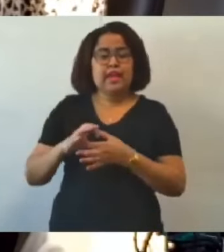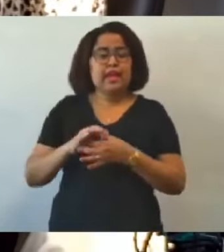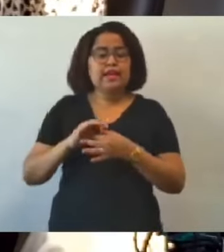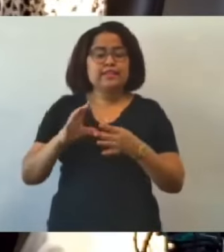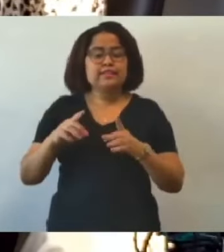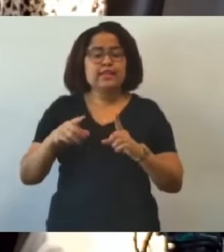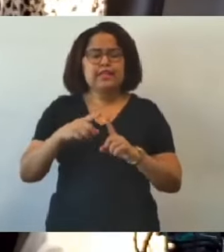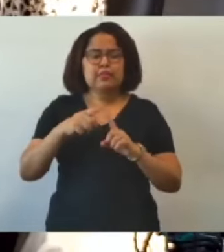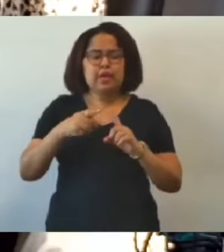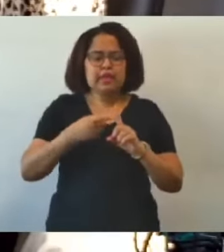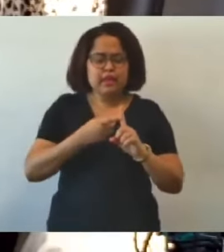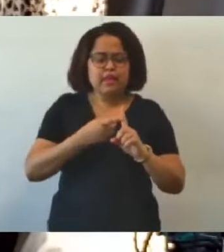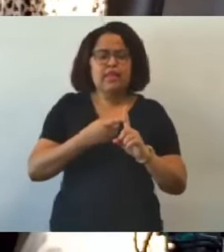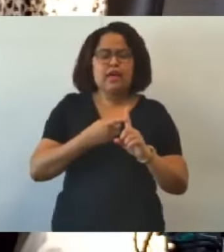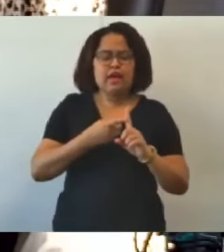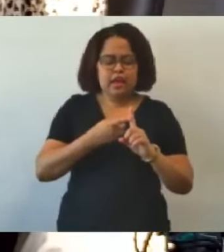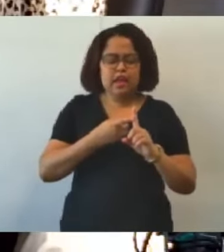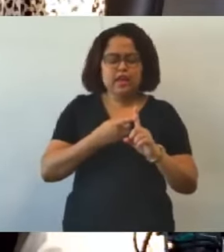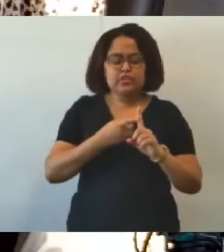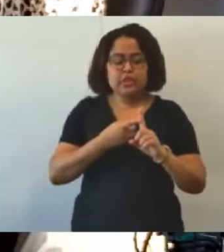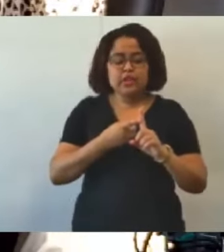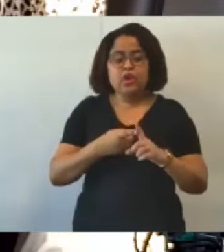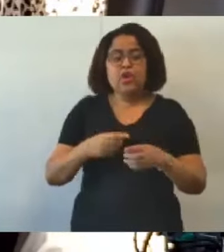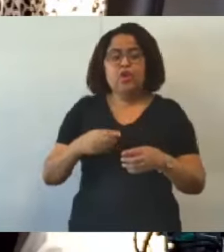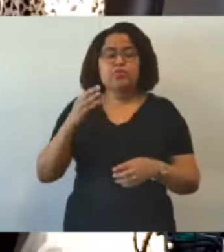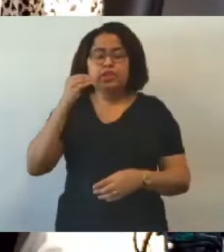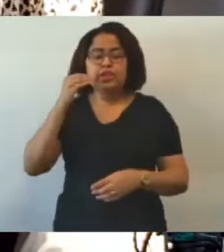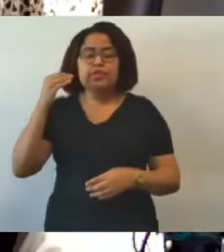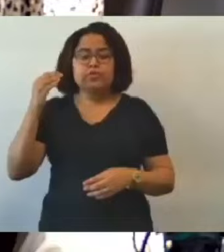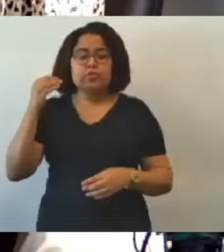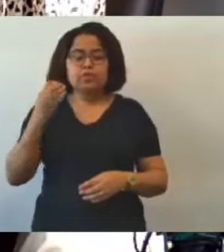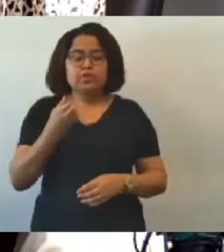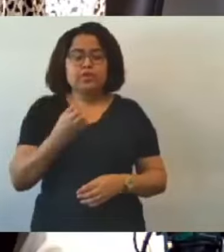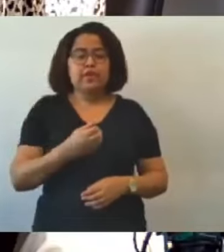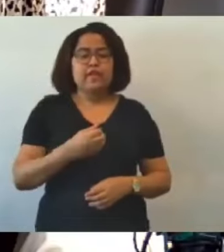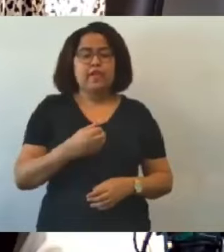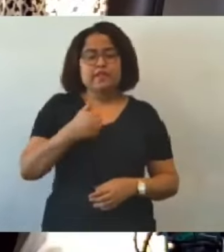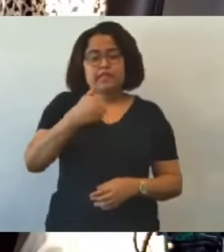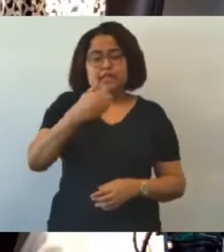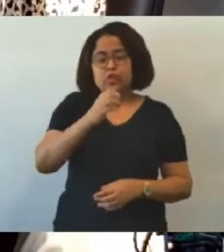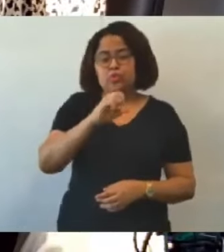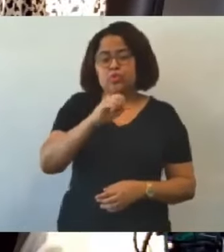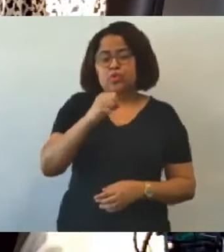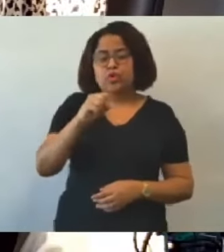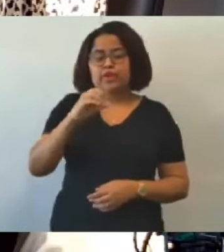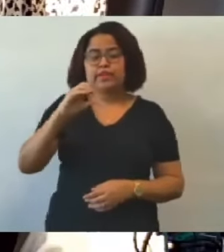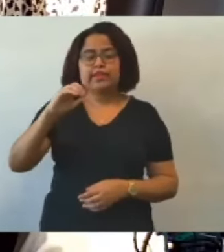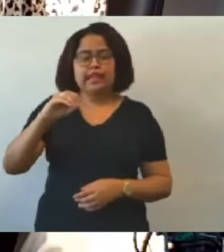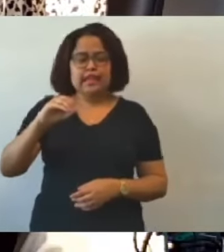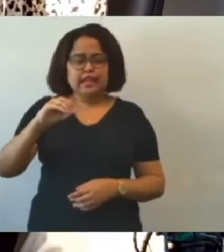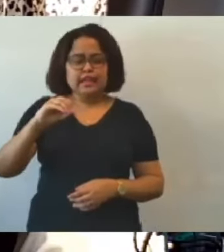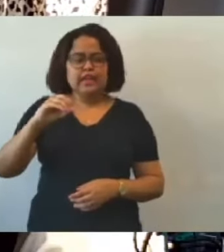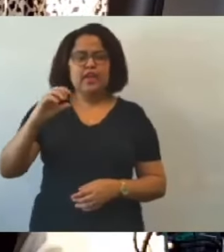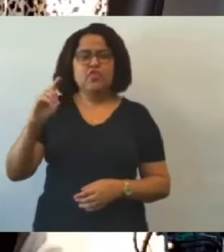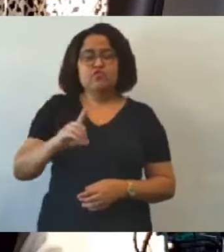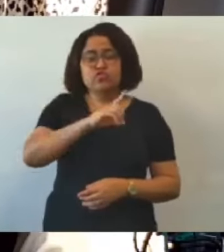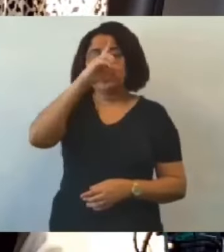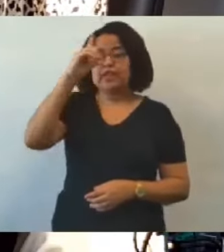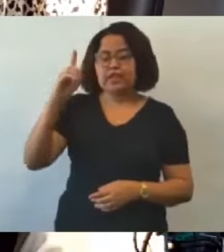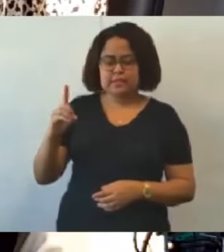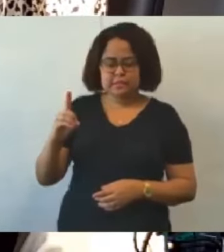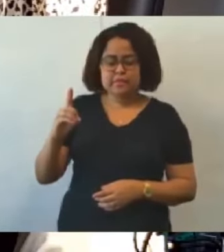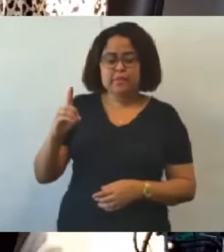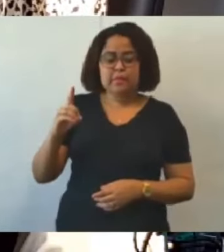paternidade, que hoje os servidores do município fazem jus a 180 dias, e as conselheiras fazem jus